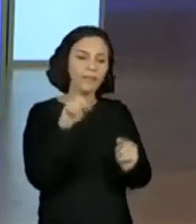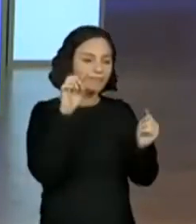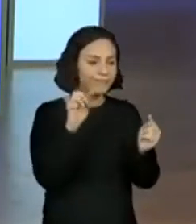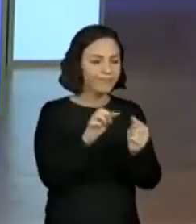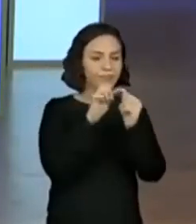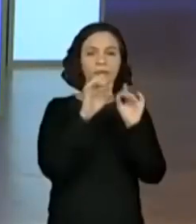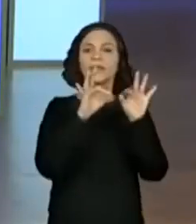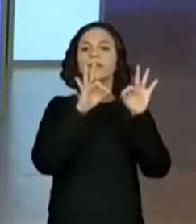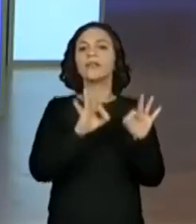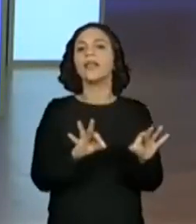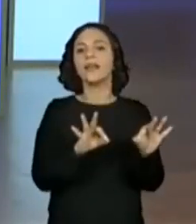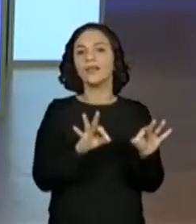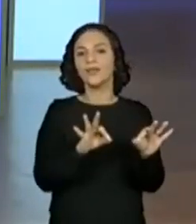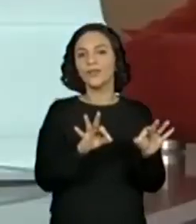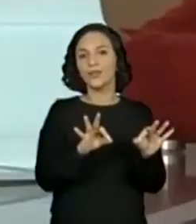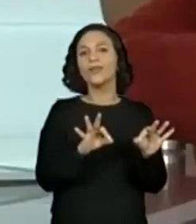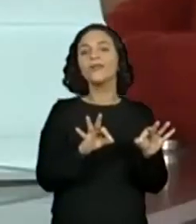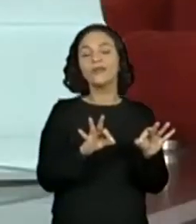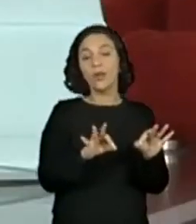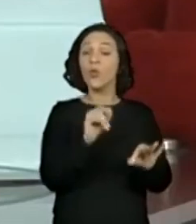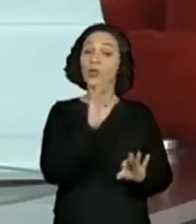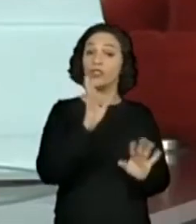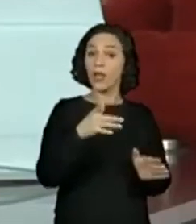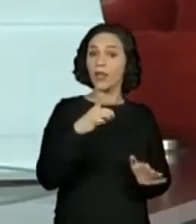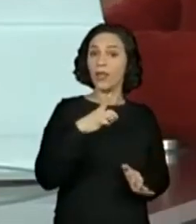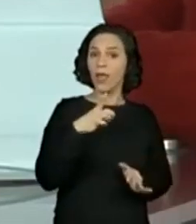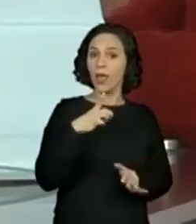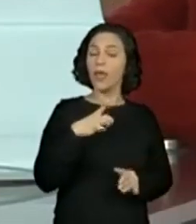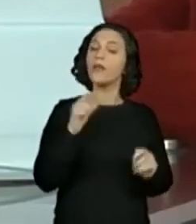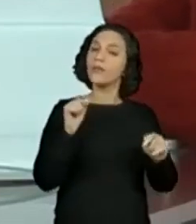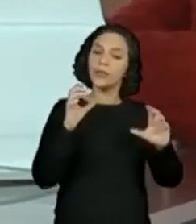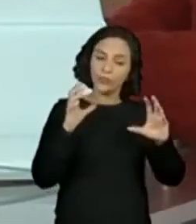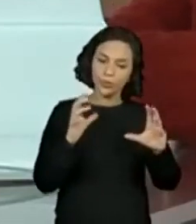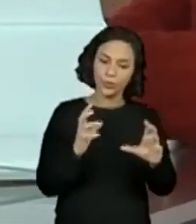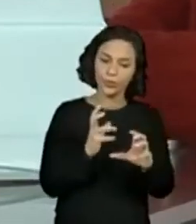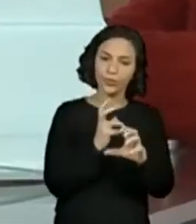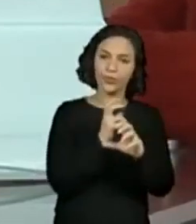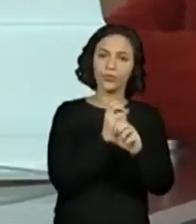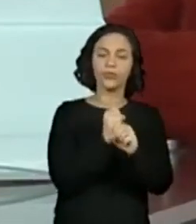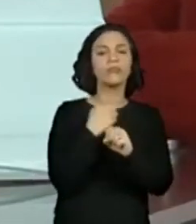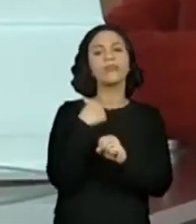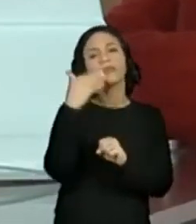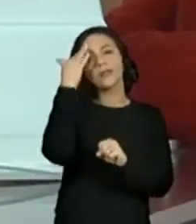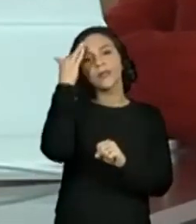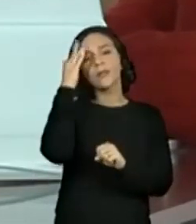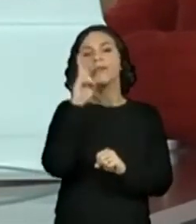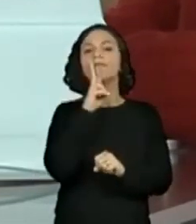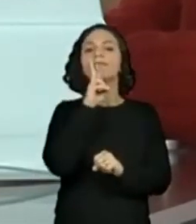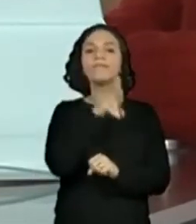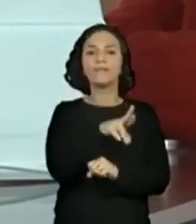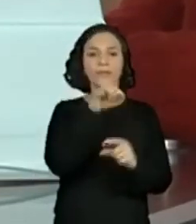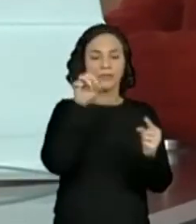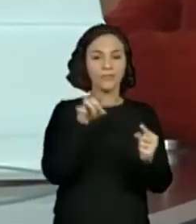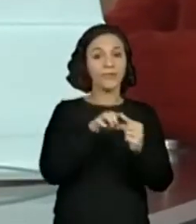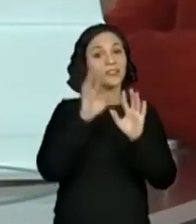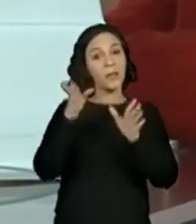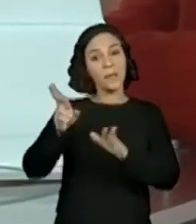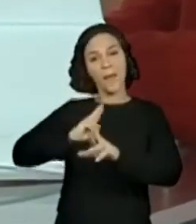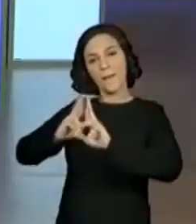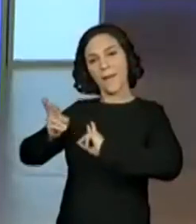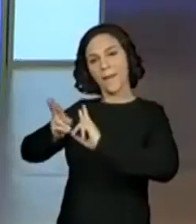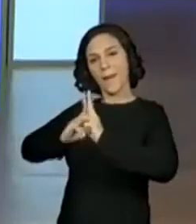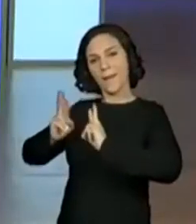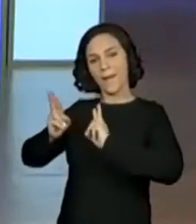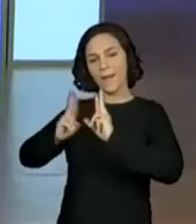exato. Vou somar o que eu tenho, não é isso? Sim. Para eu ter a quantidade ali. Eles já estão colocando, né?